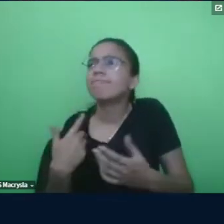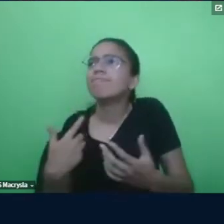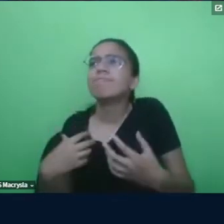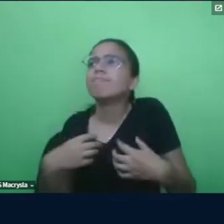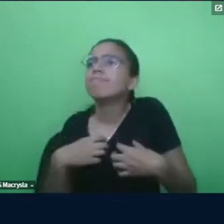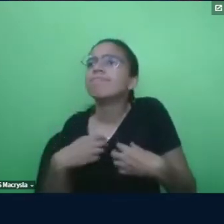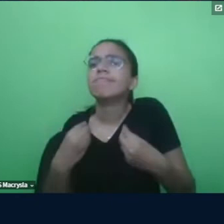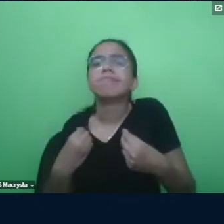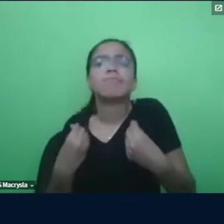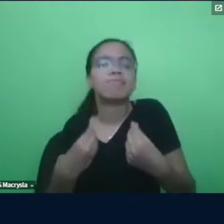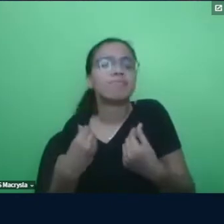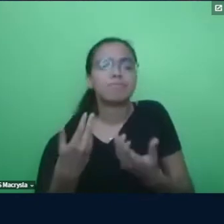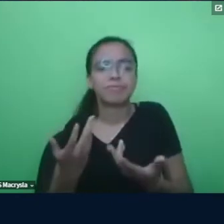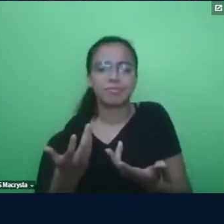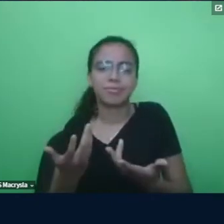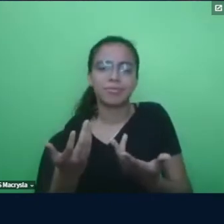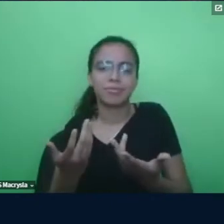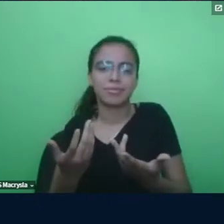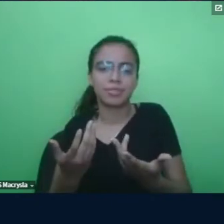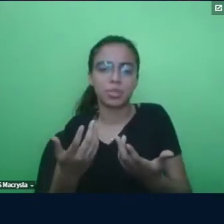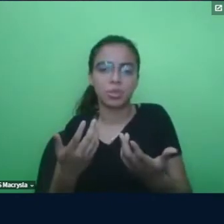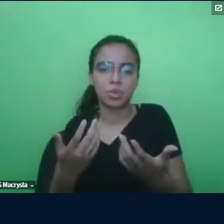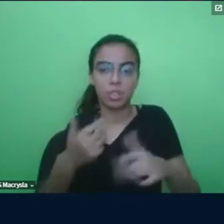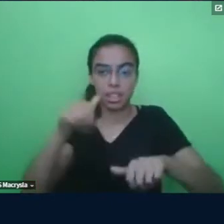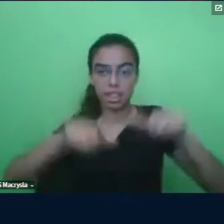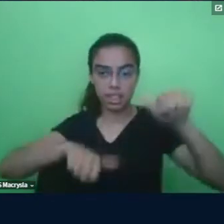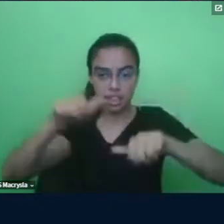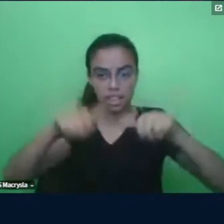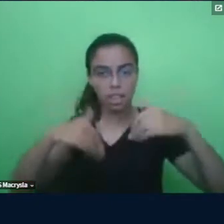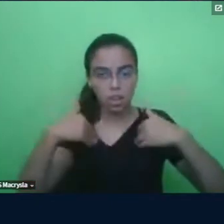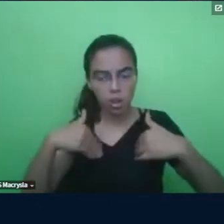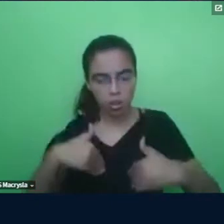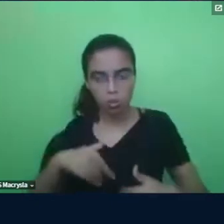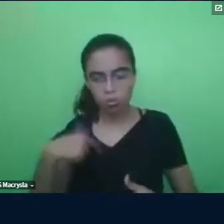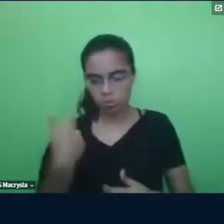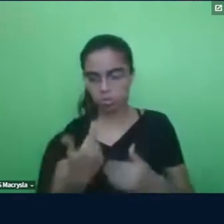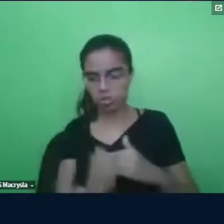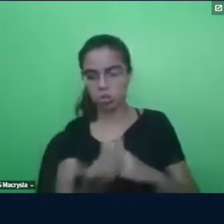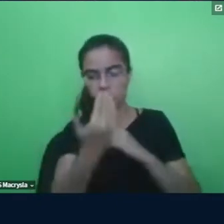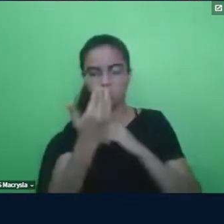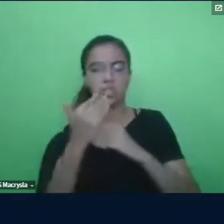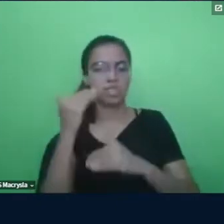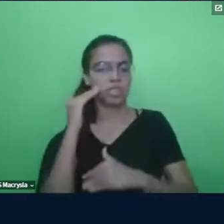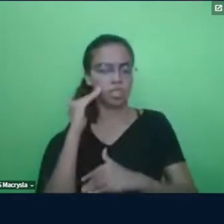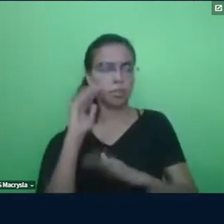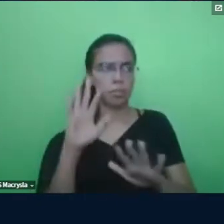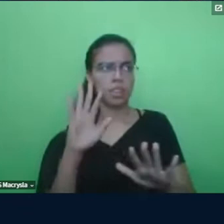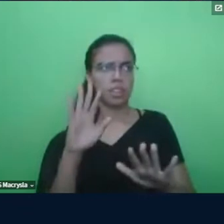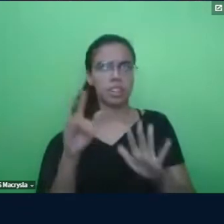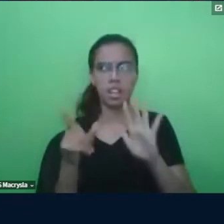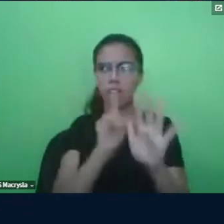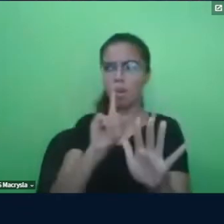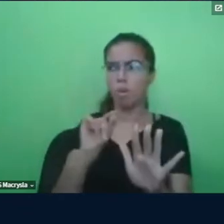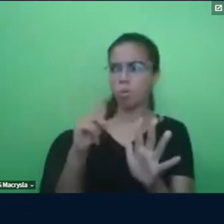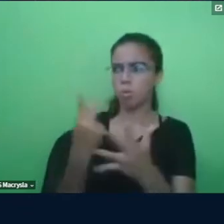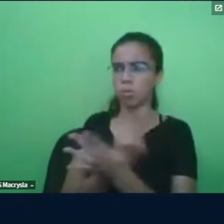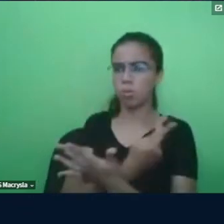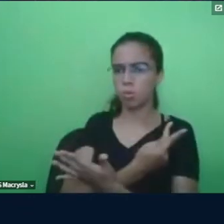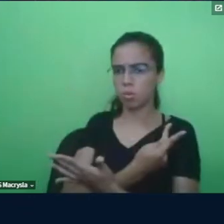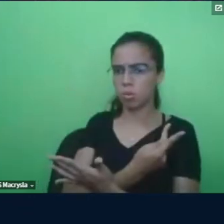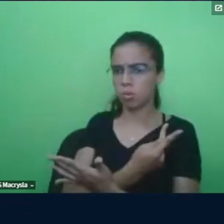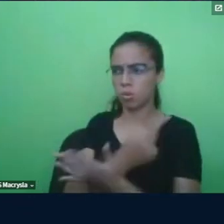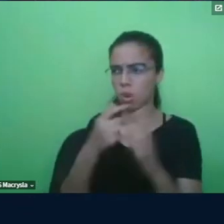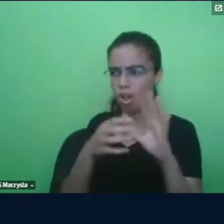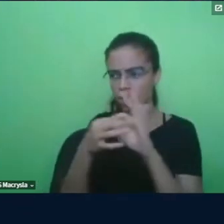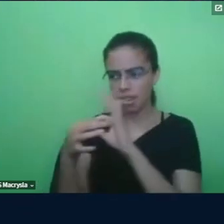Análise do comportamento ajuda ele a entender assim, peraí, o aconteceu antes? O que aconteceu era